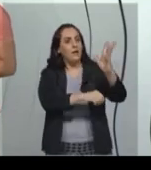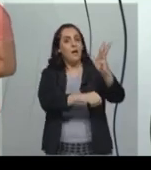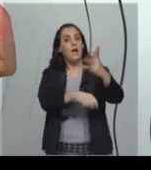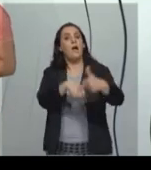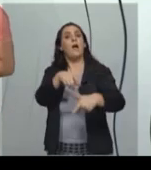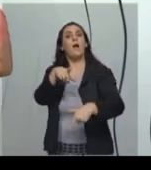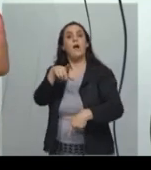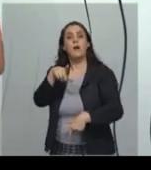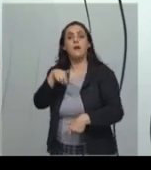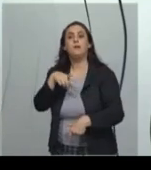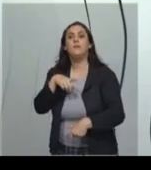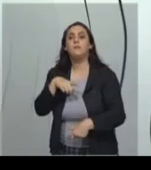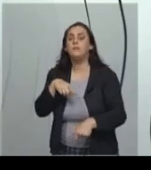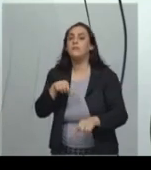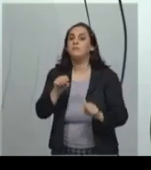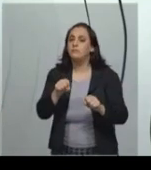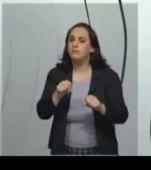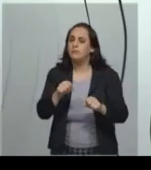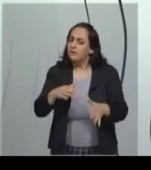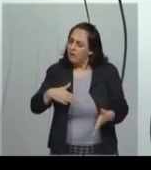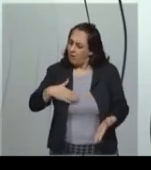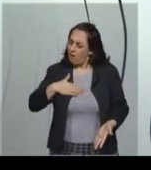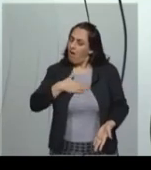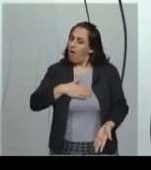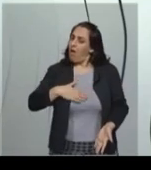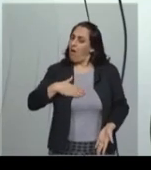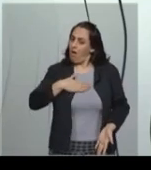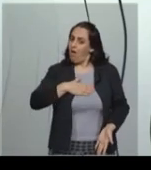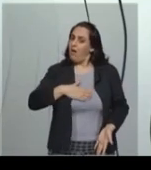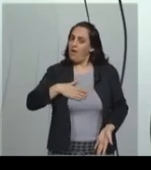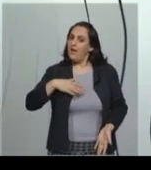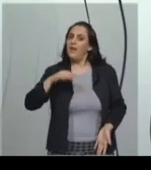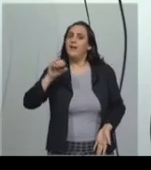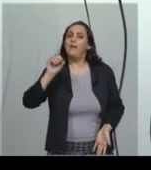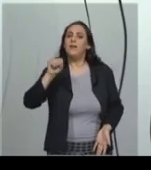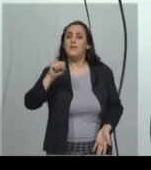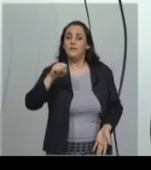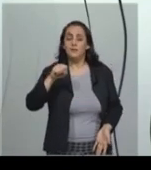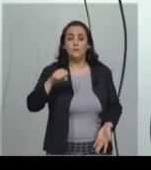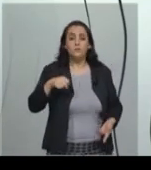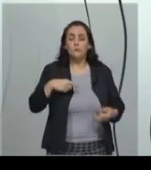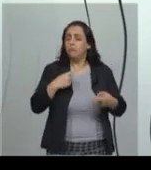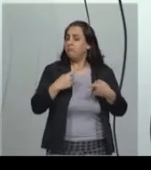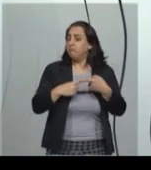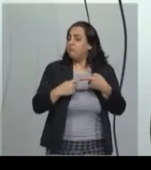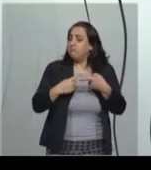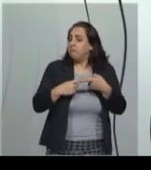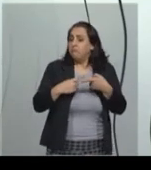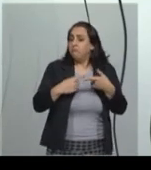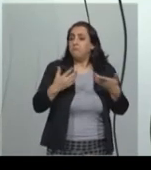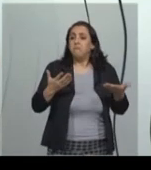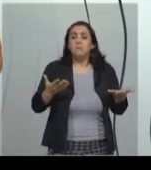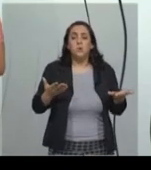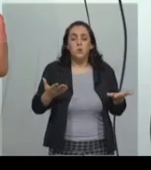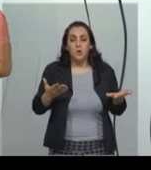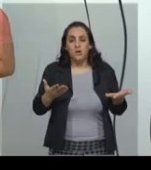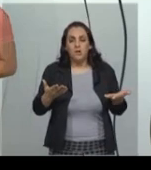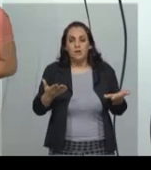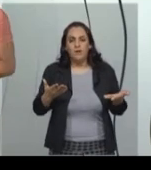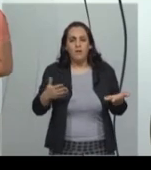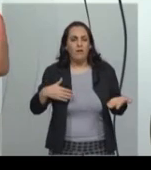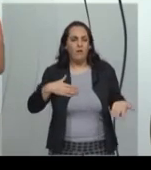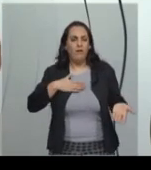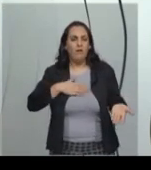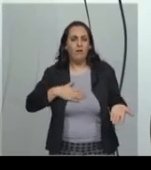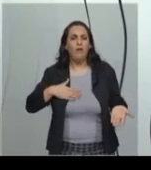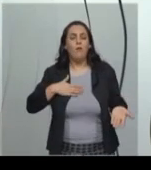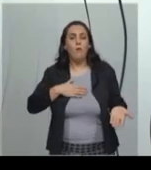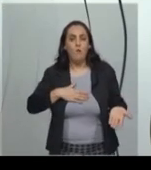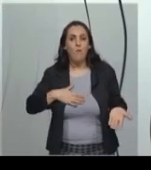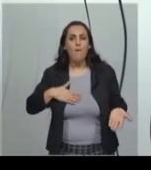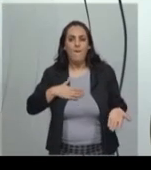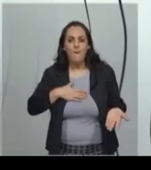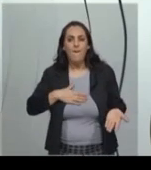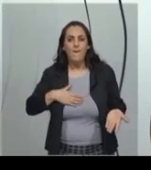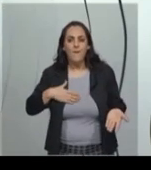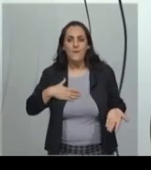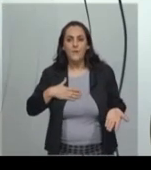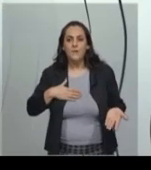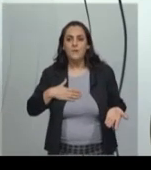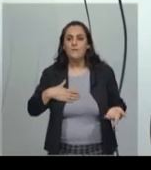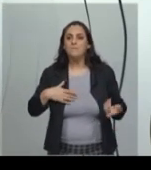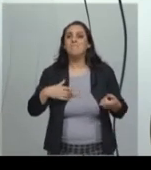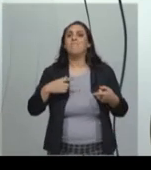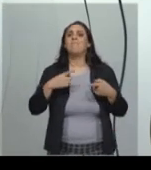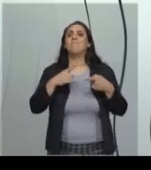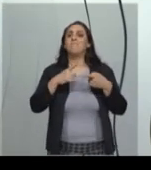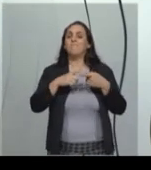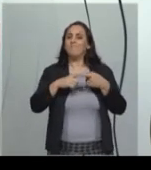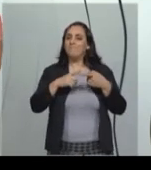gosto dessa imagem? Por que que eu gosto de ver essa região aqui da cidade de Belo Horizonte? Porque a gente